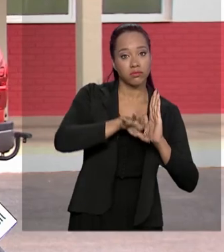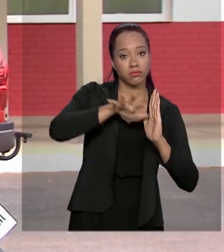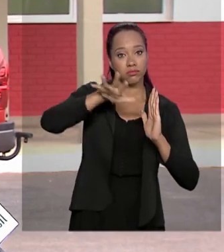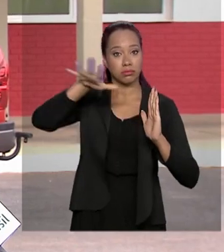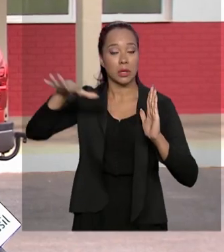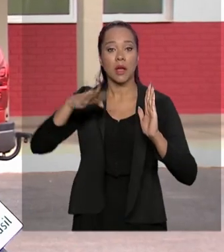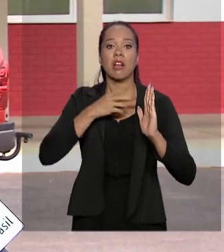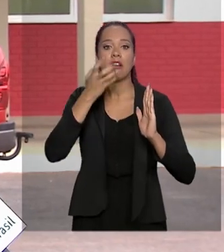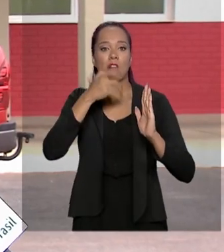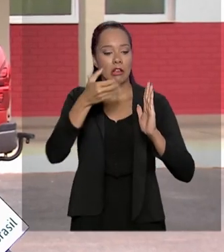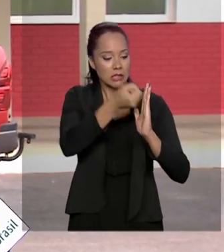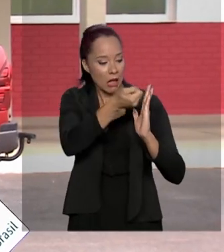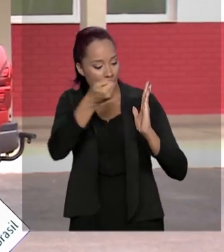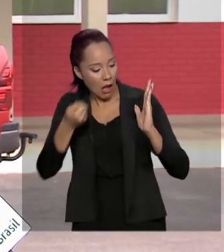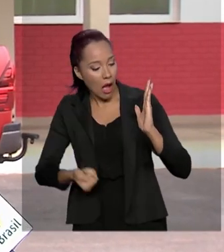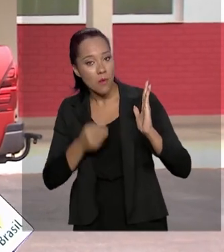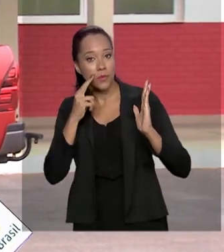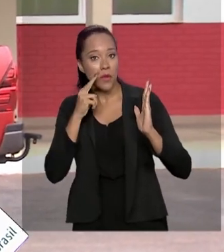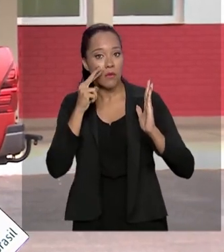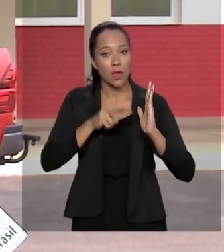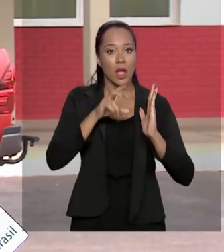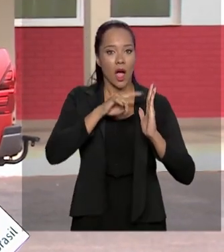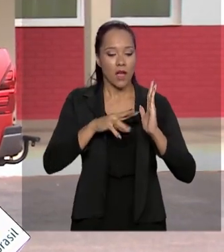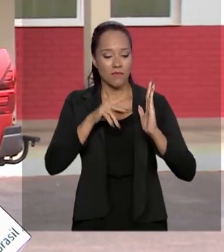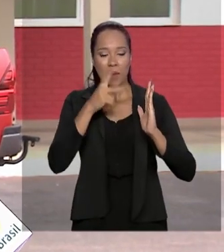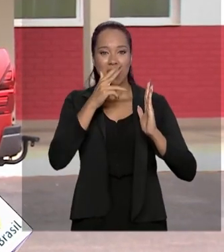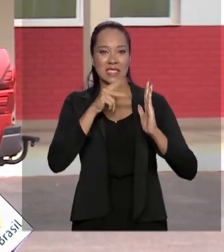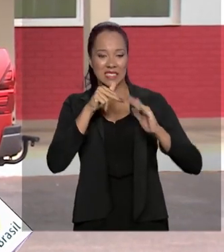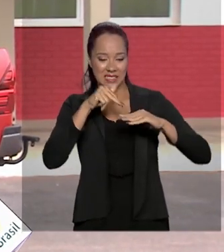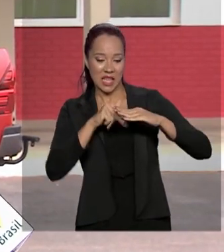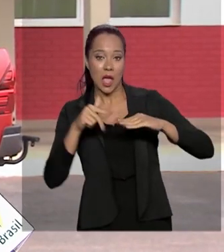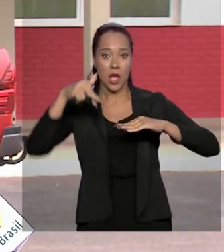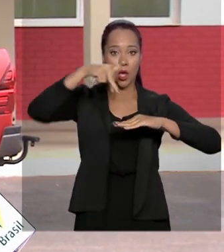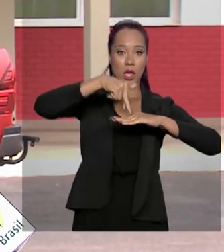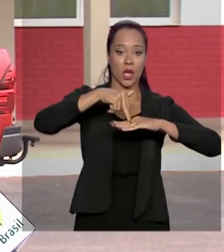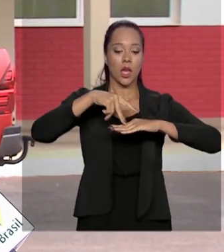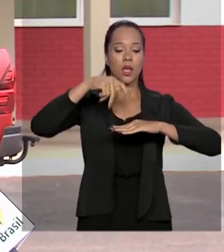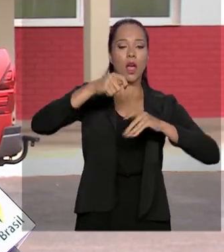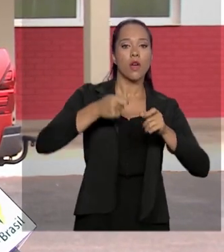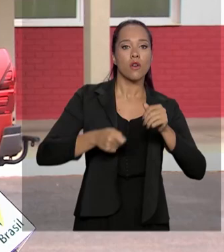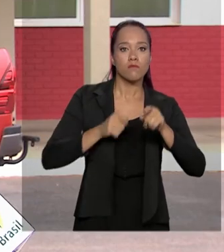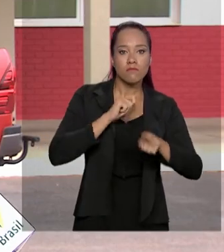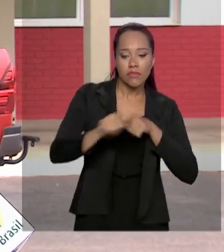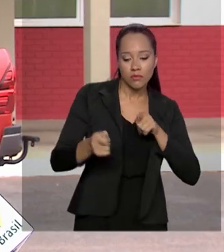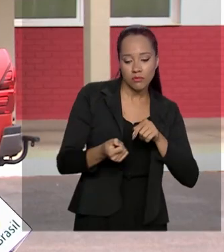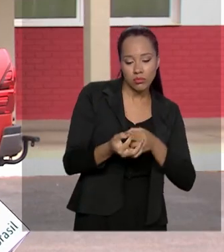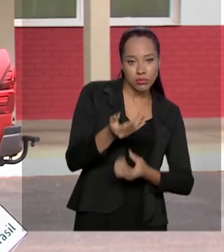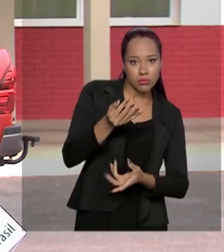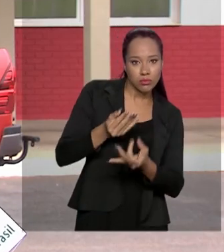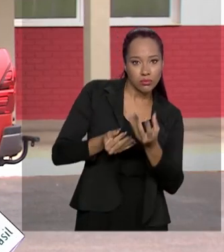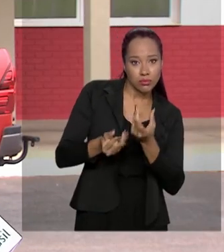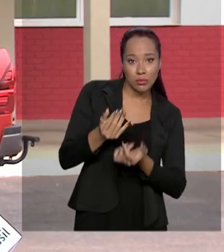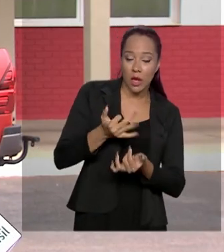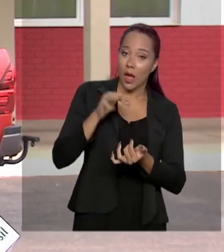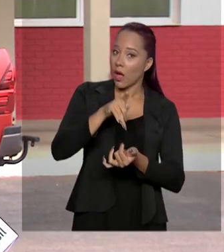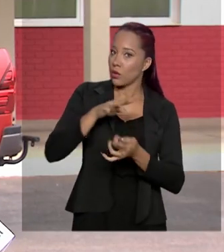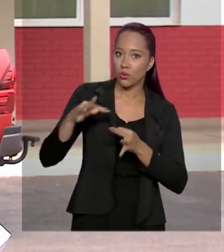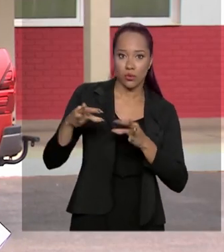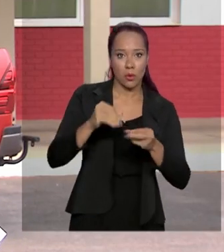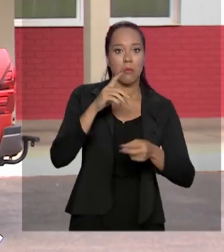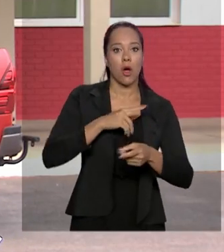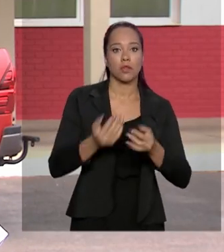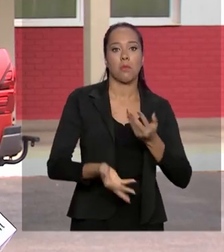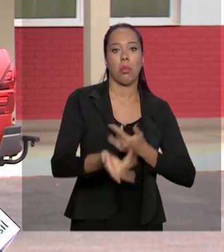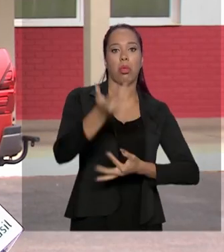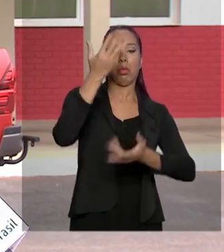alavanca ali, a criança abre aquela portinhola, sobe como se fosse um degrau e quer acender a parte de cima do fogão também. Todo esse material pode